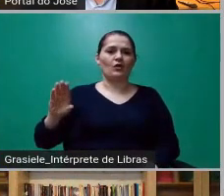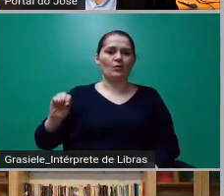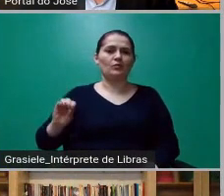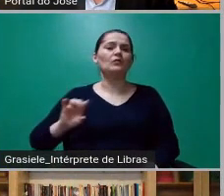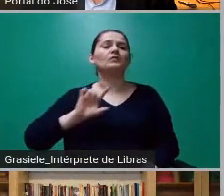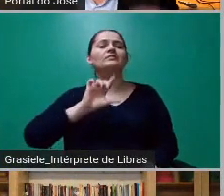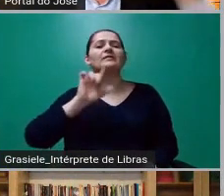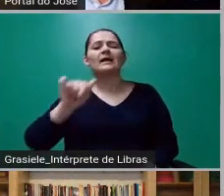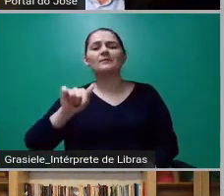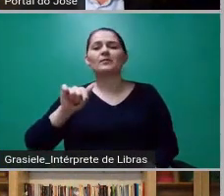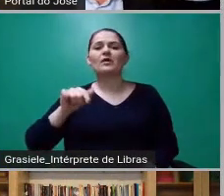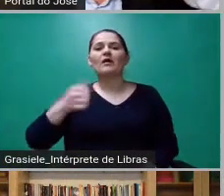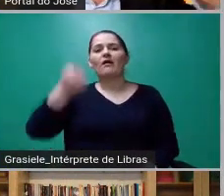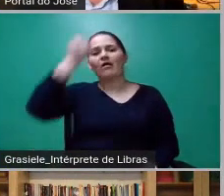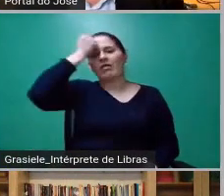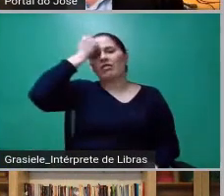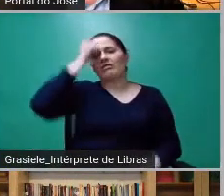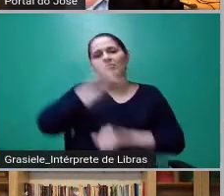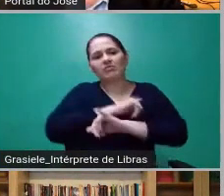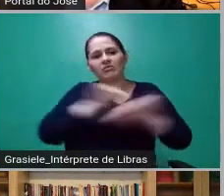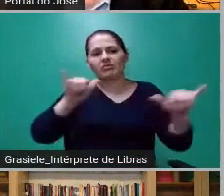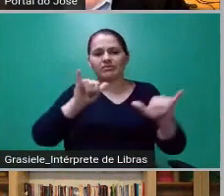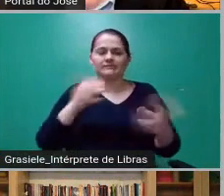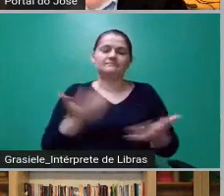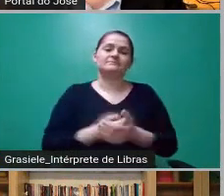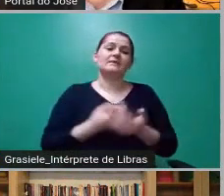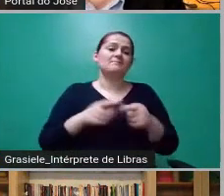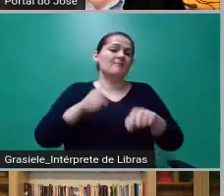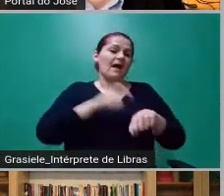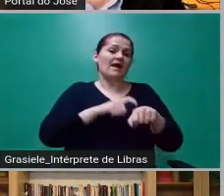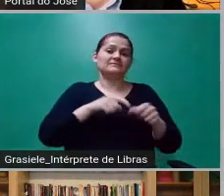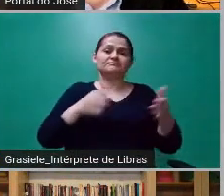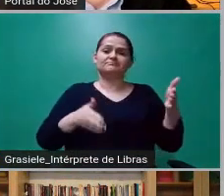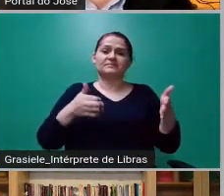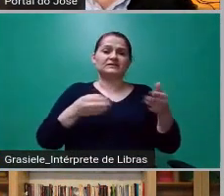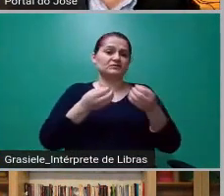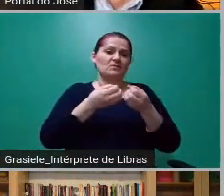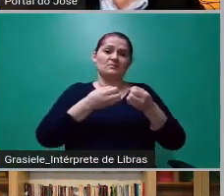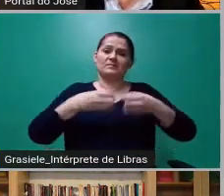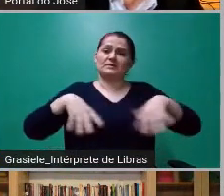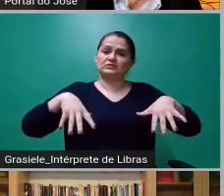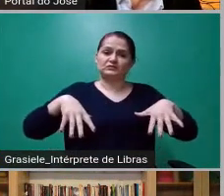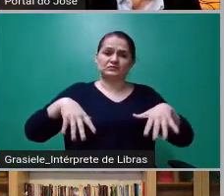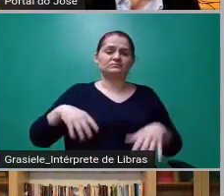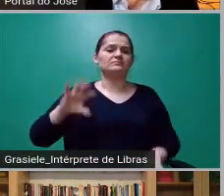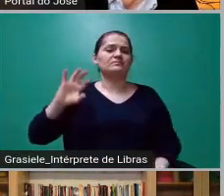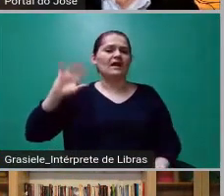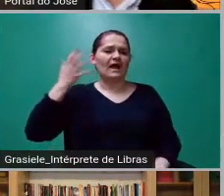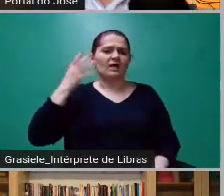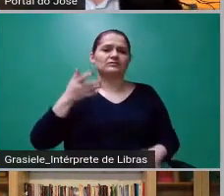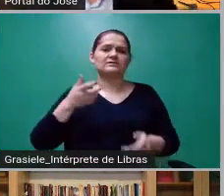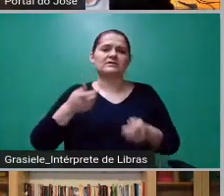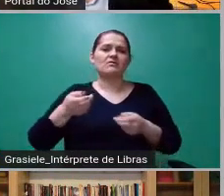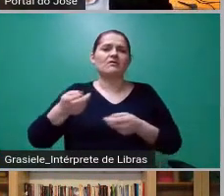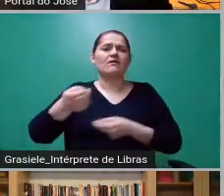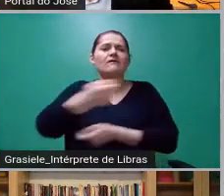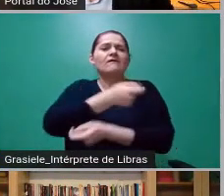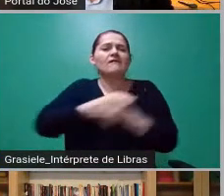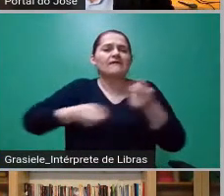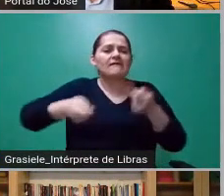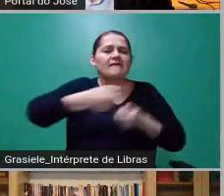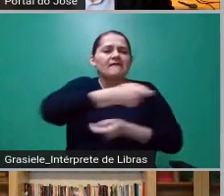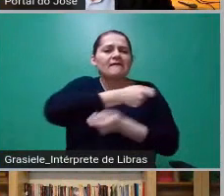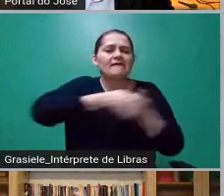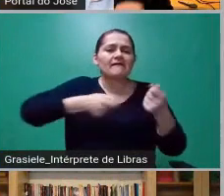a sua participação nesse caso. Mas, na época, os prejuízos foram muito bem consolidados. Então, esse foi um caso clássico de manipulação. Logo